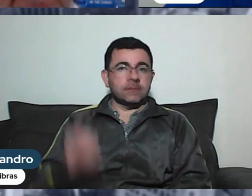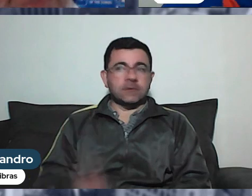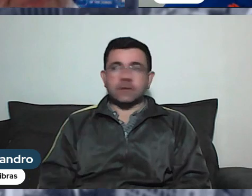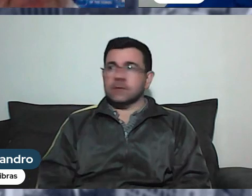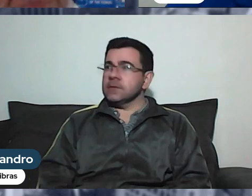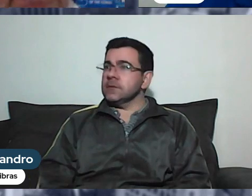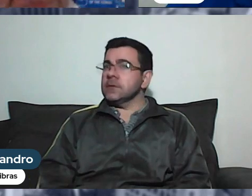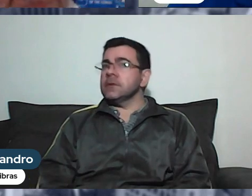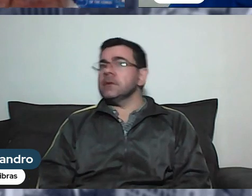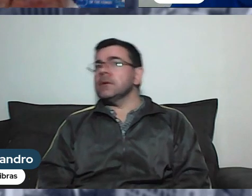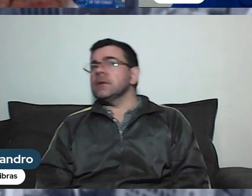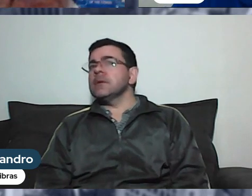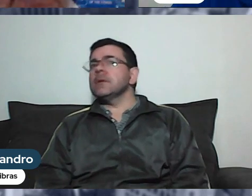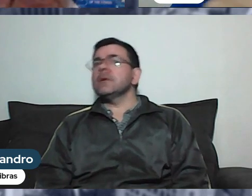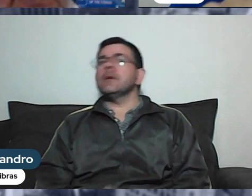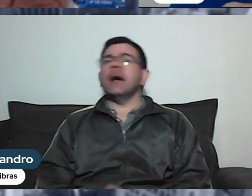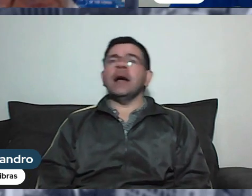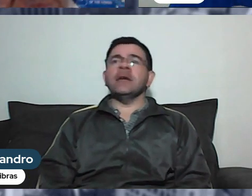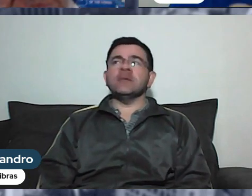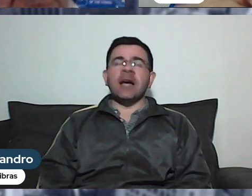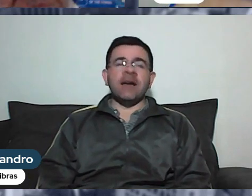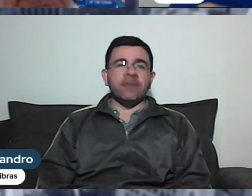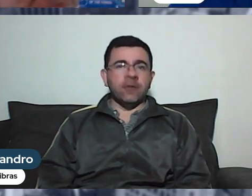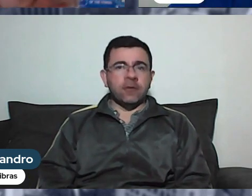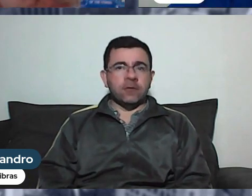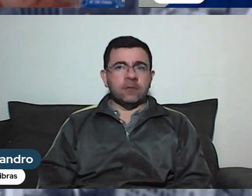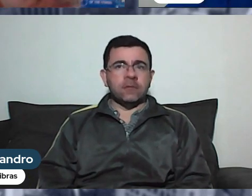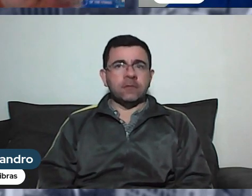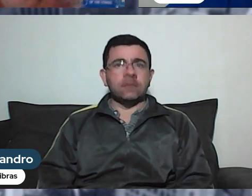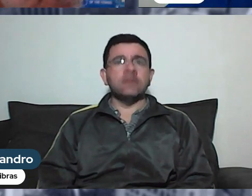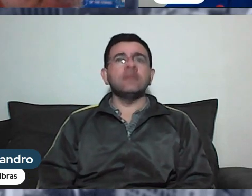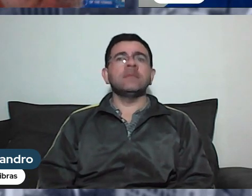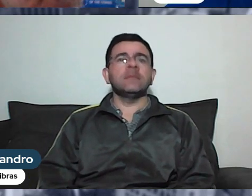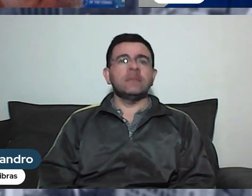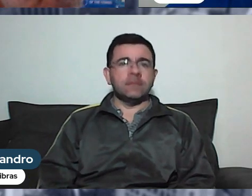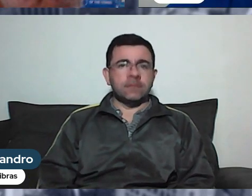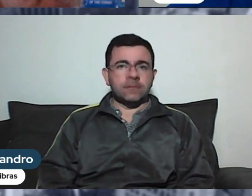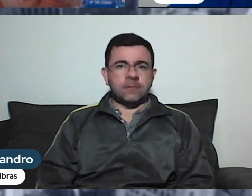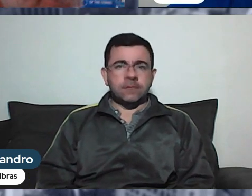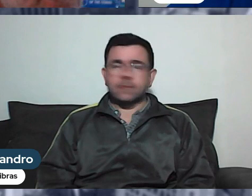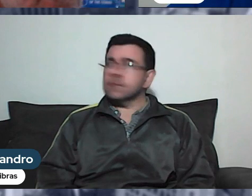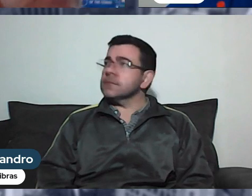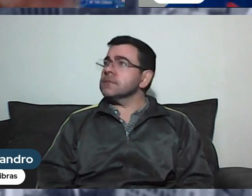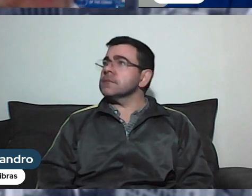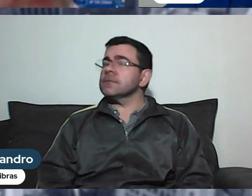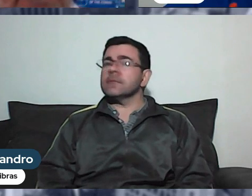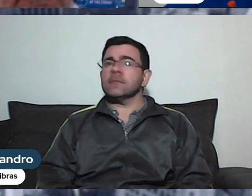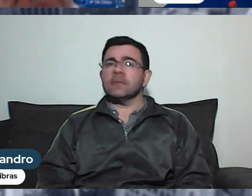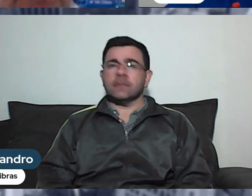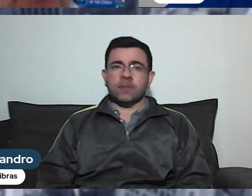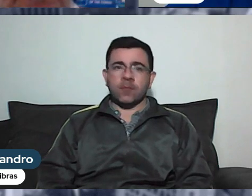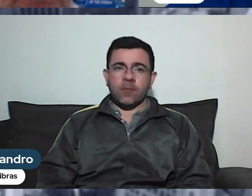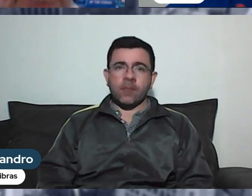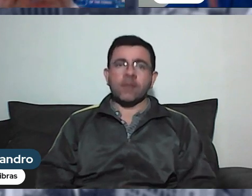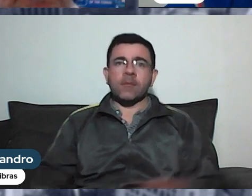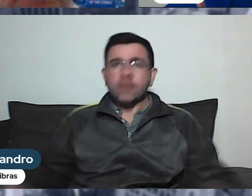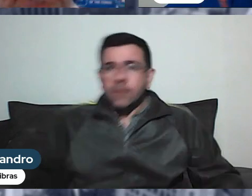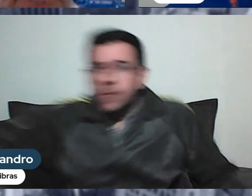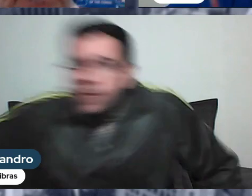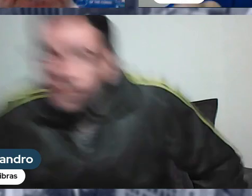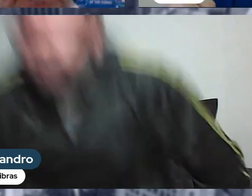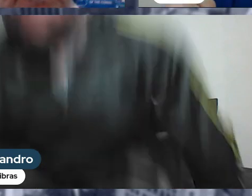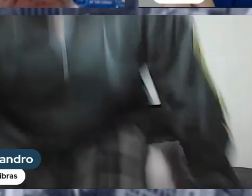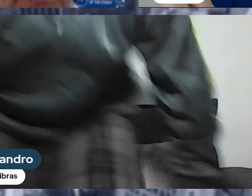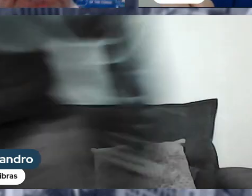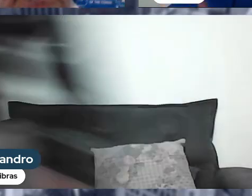Aqui, na descrição, tem o link para você fazer parte desse grupo, que é o Movimento PCD. Muitas pessoas podem imaginar